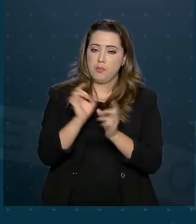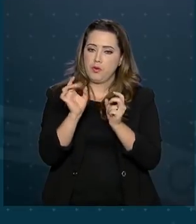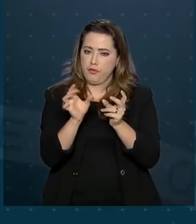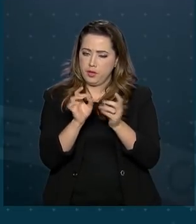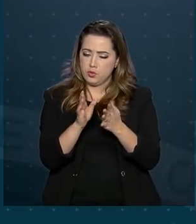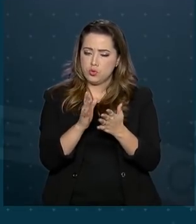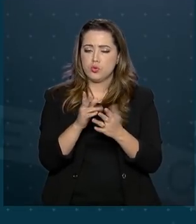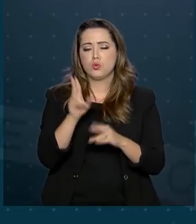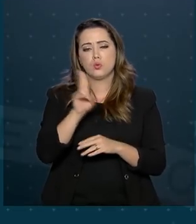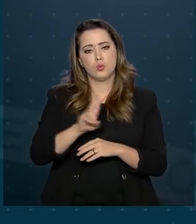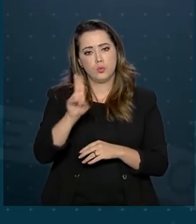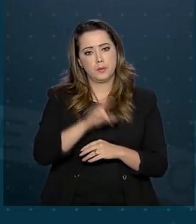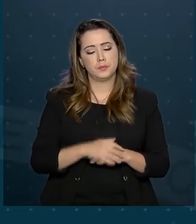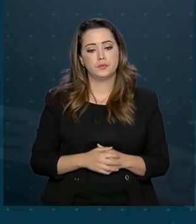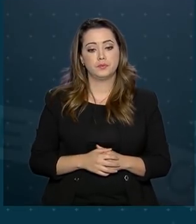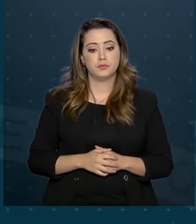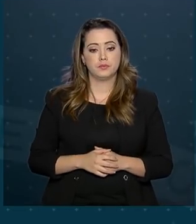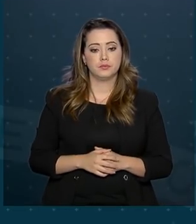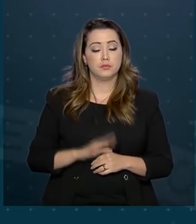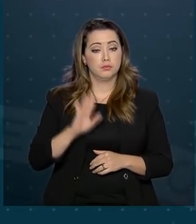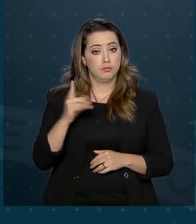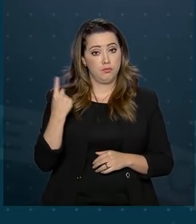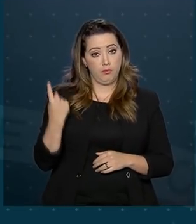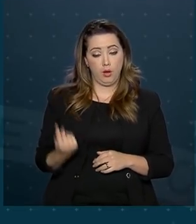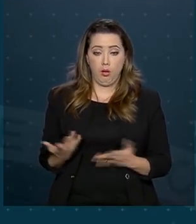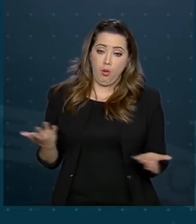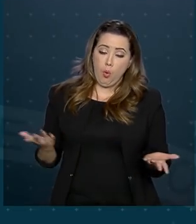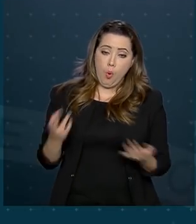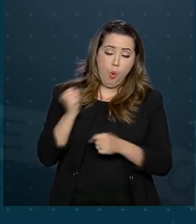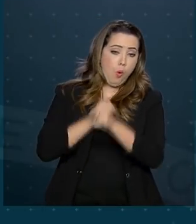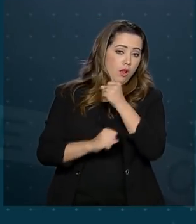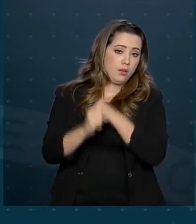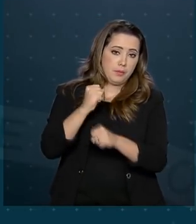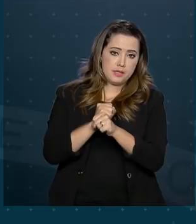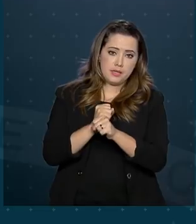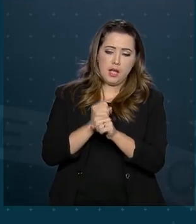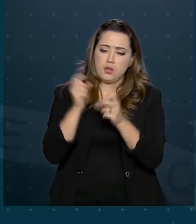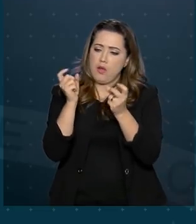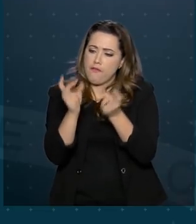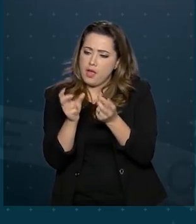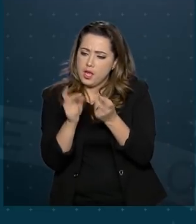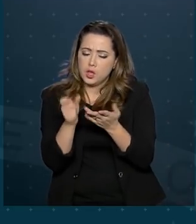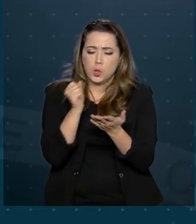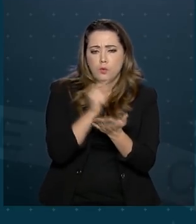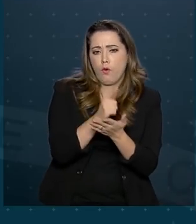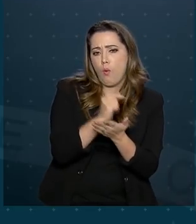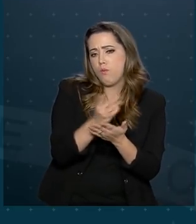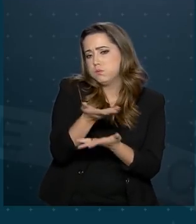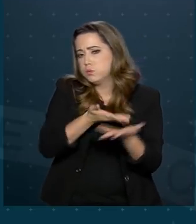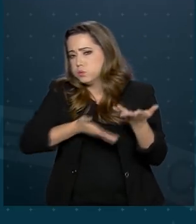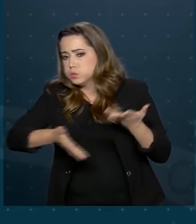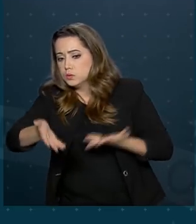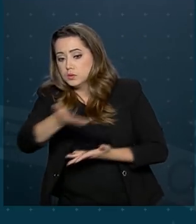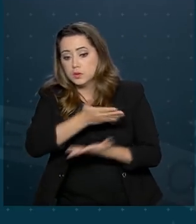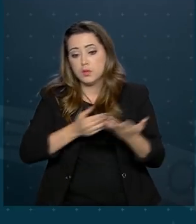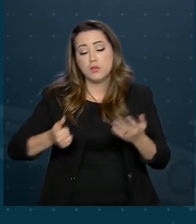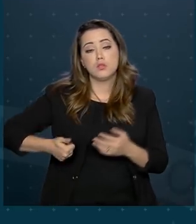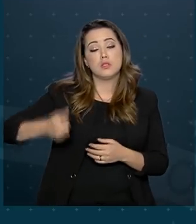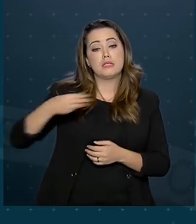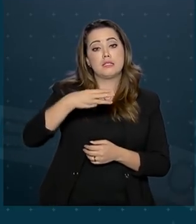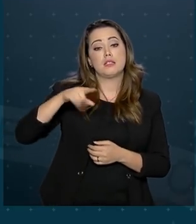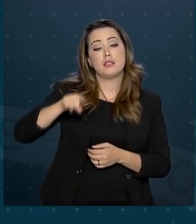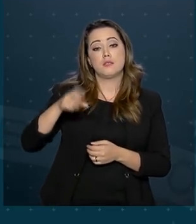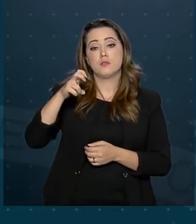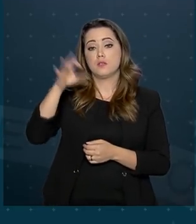No ano passado, o intercâmbio comercial aumentou 13,5% em relação ao ano anterior, ultrapassando